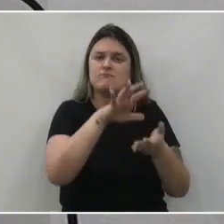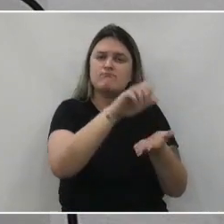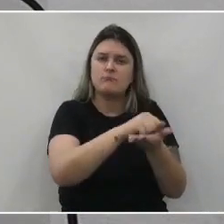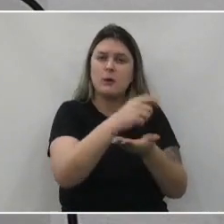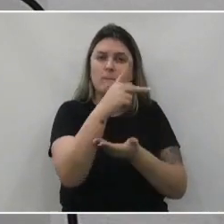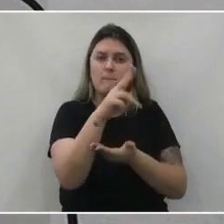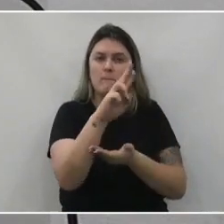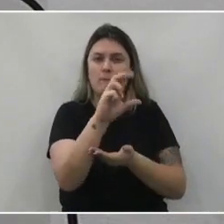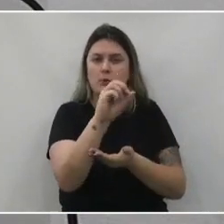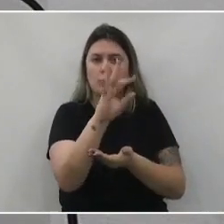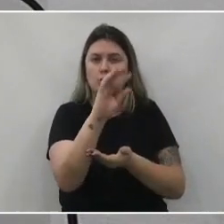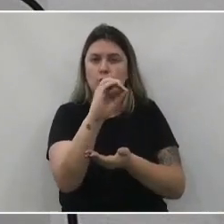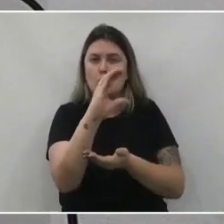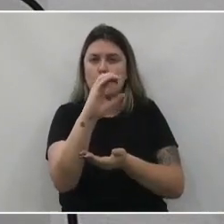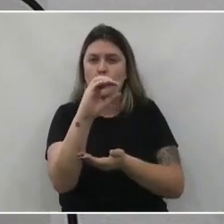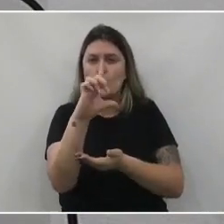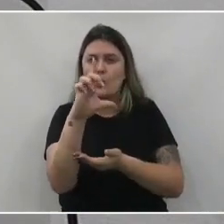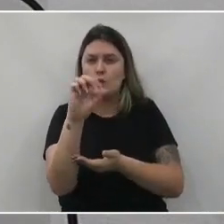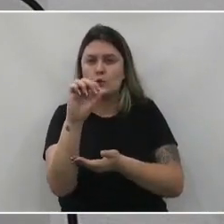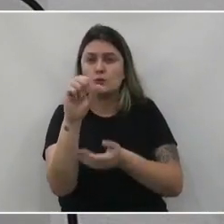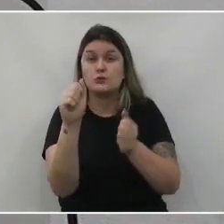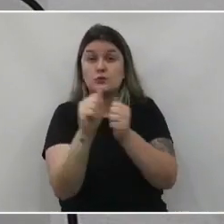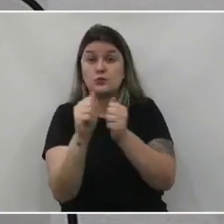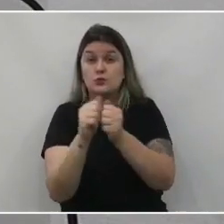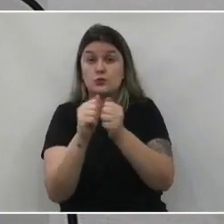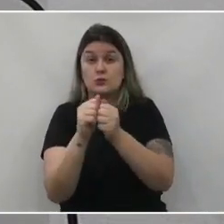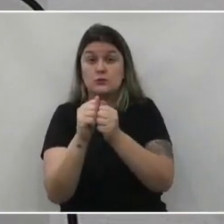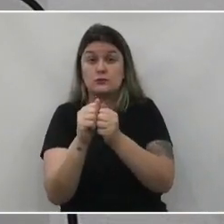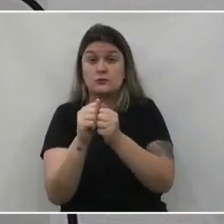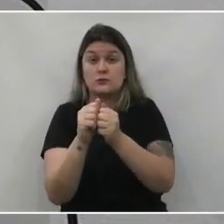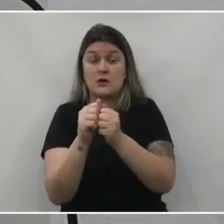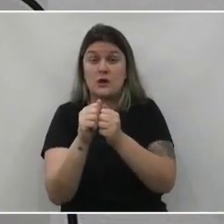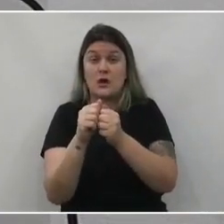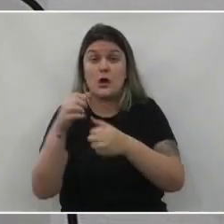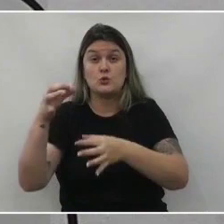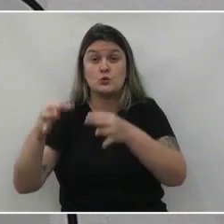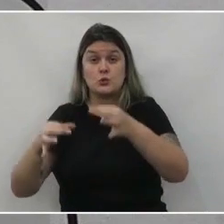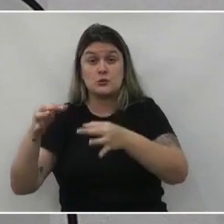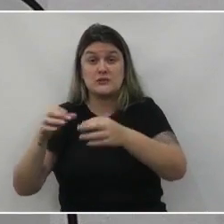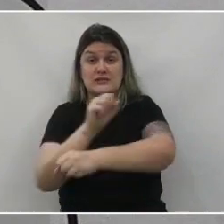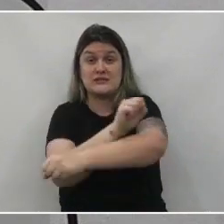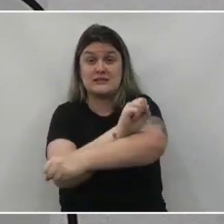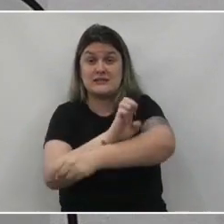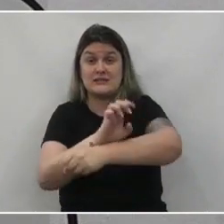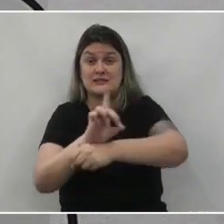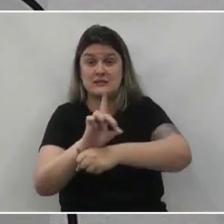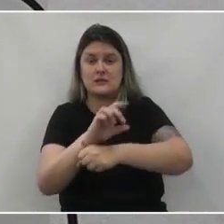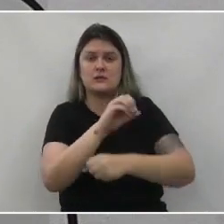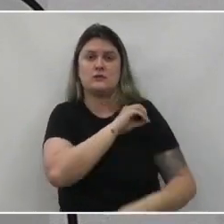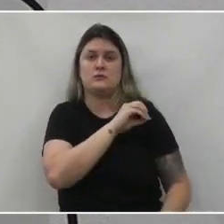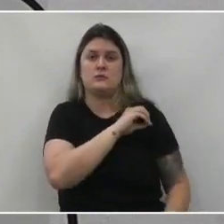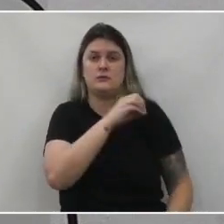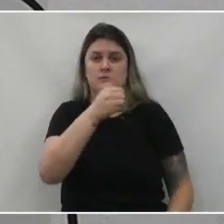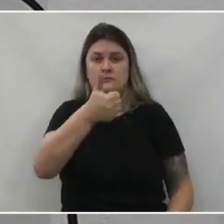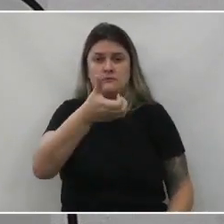junto à parte jurídica da SEED. O protocolo é o número 16